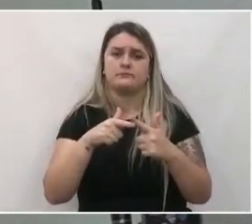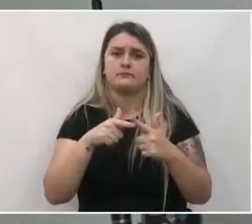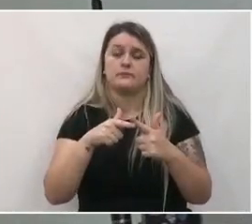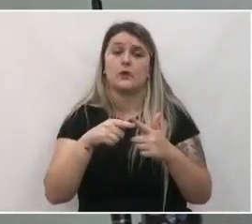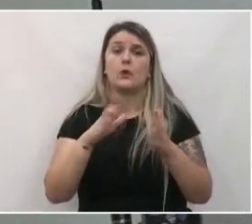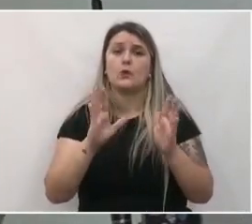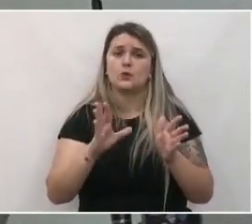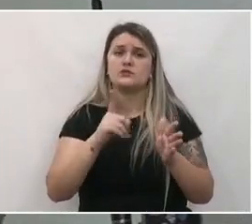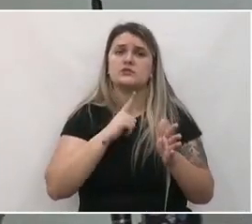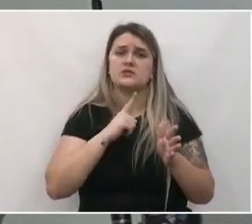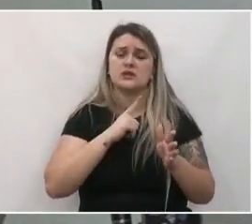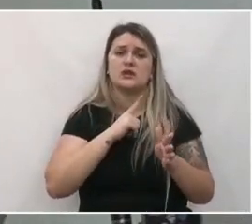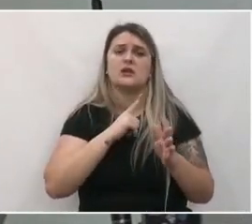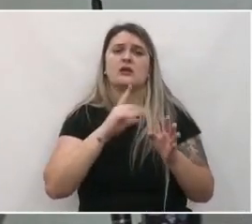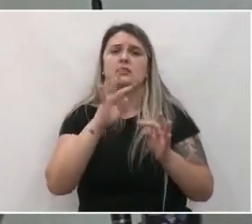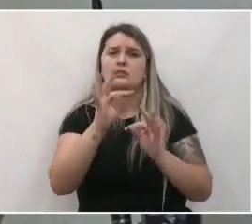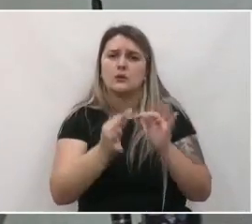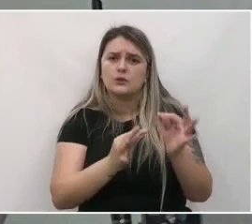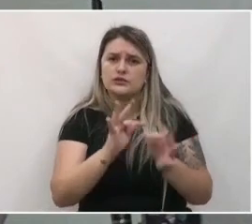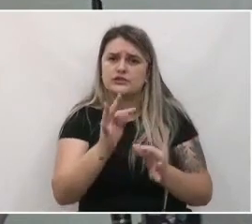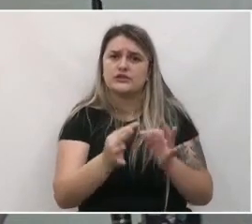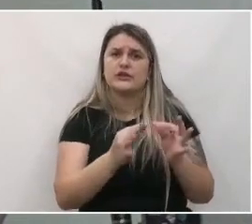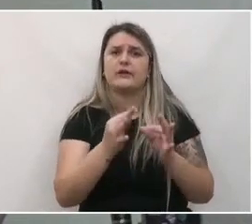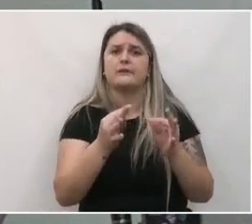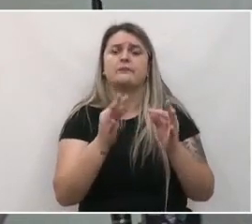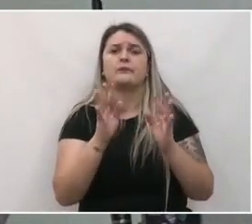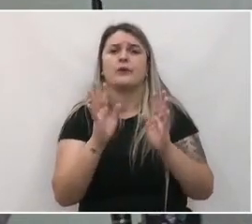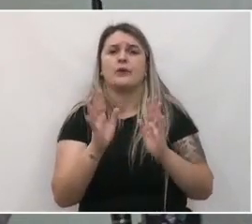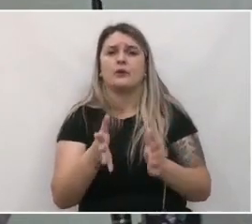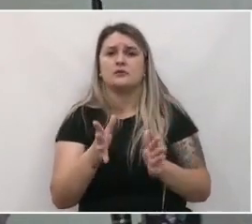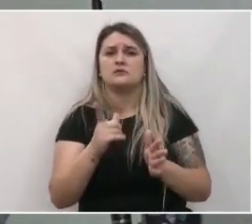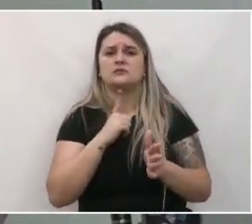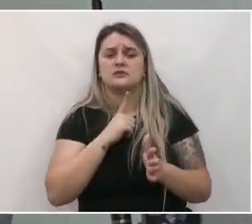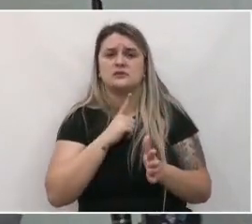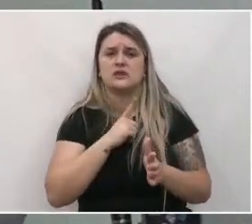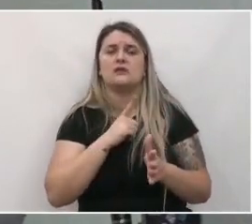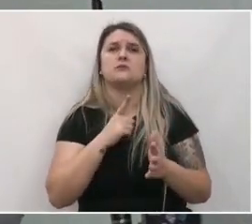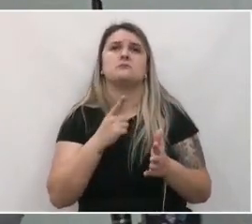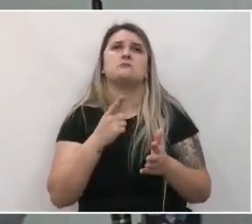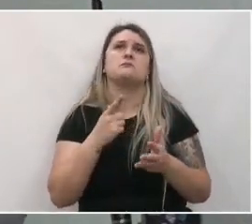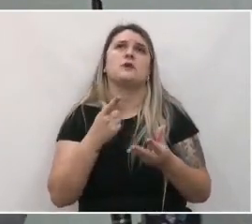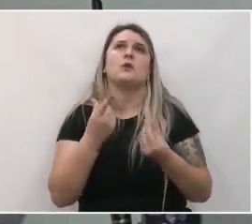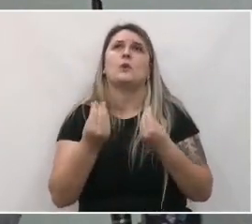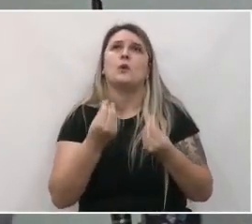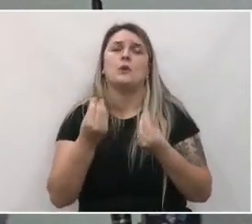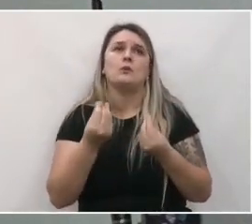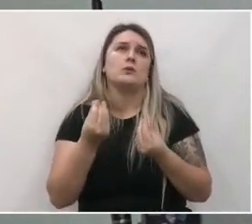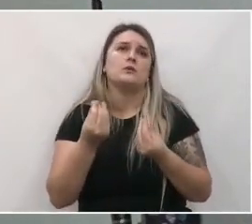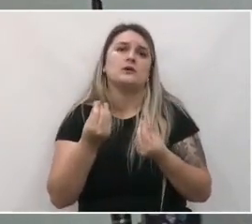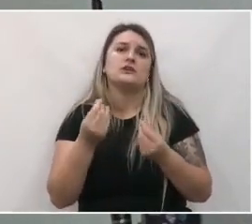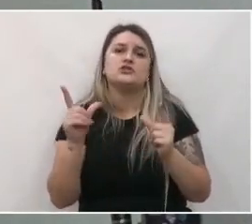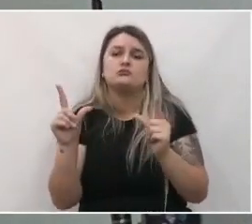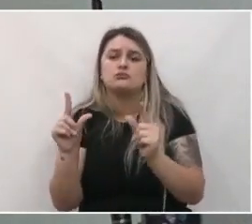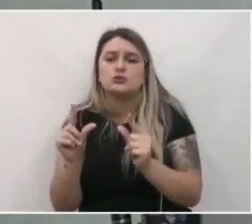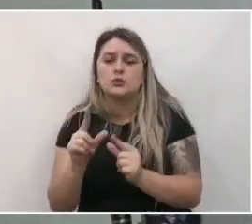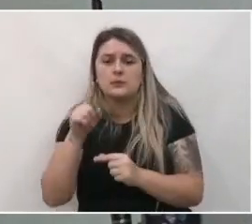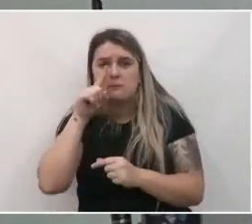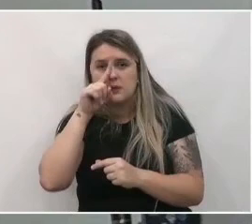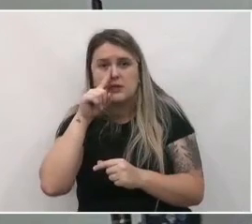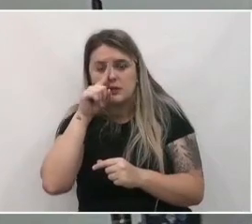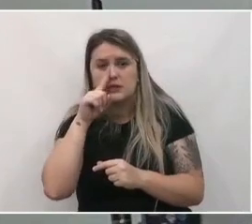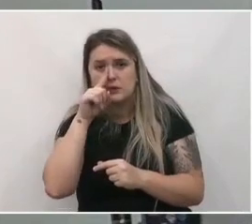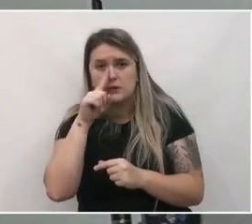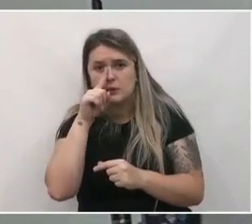Hoje existem tecnologias, existem mecanismos de você diminuir o risco,